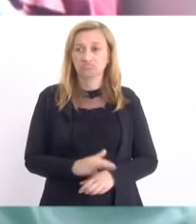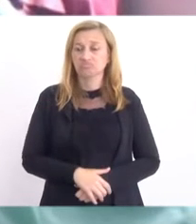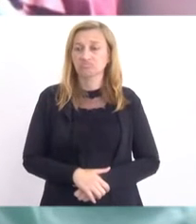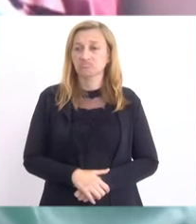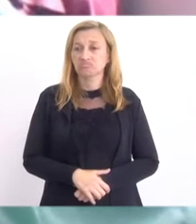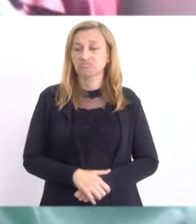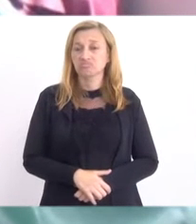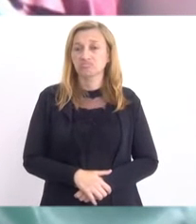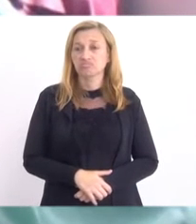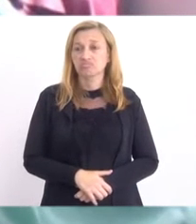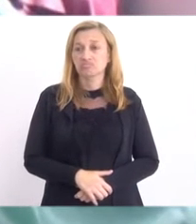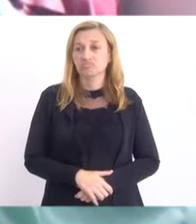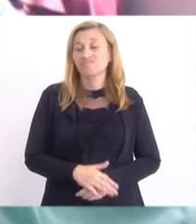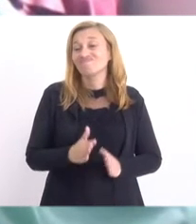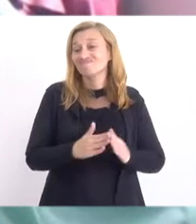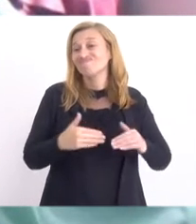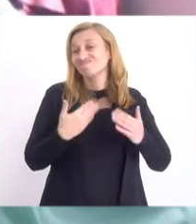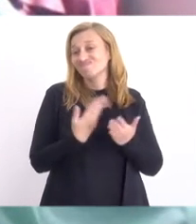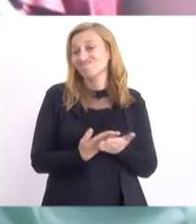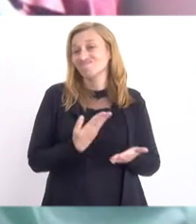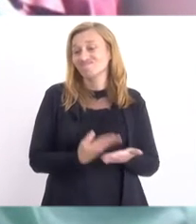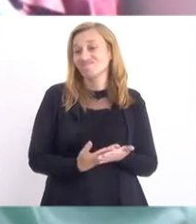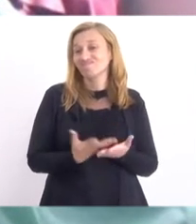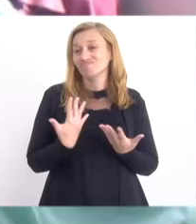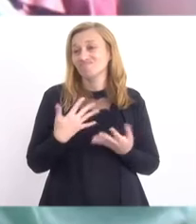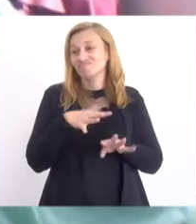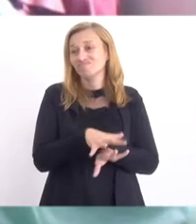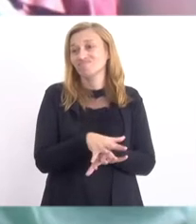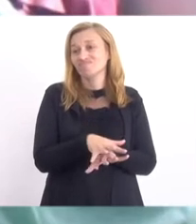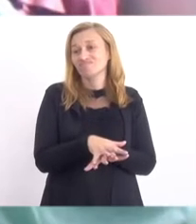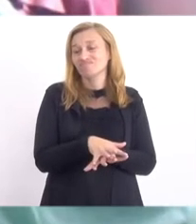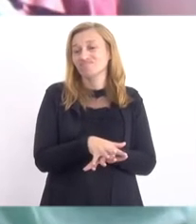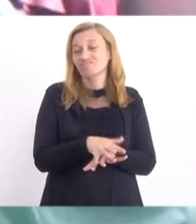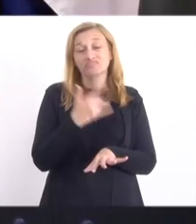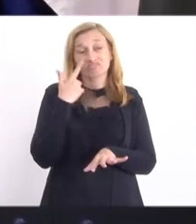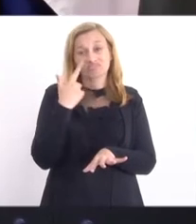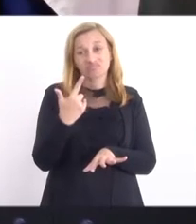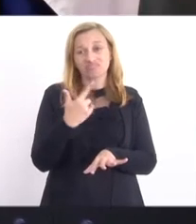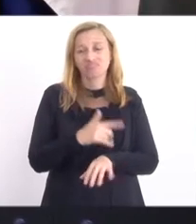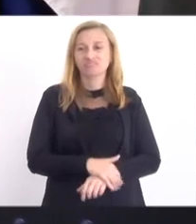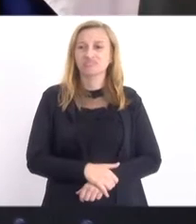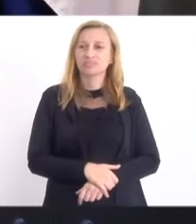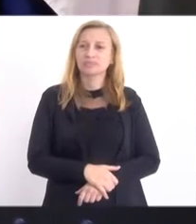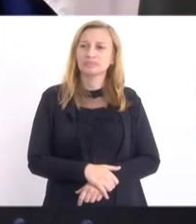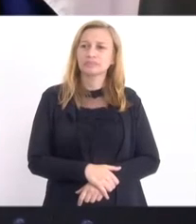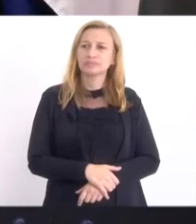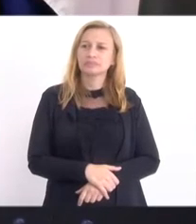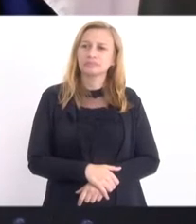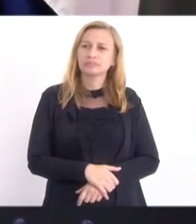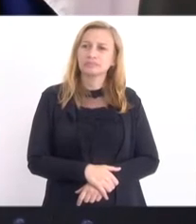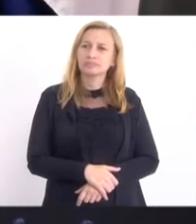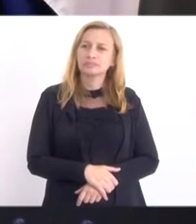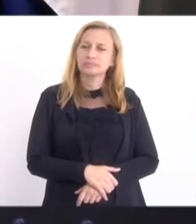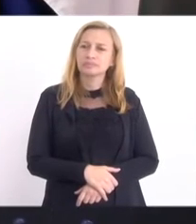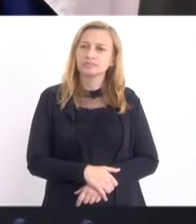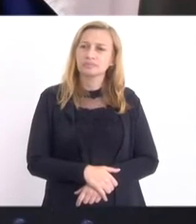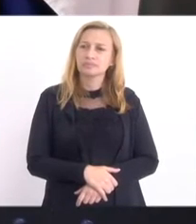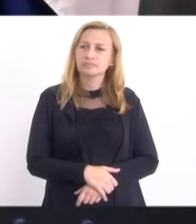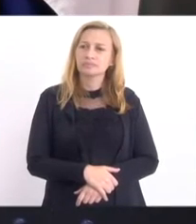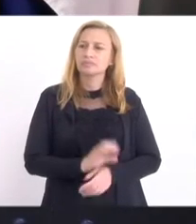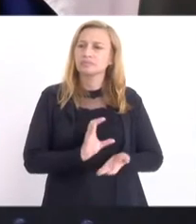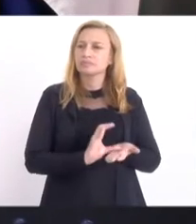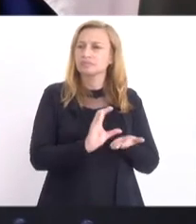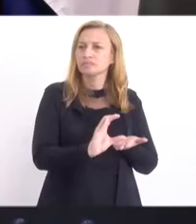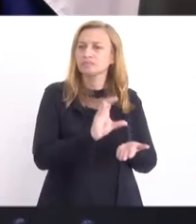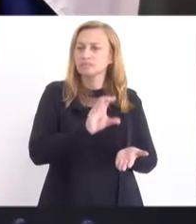Mas é um requerimento de inclusão. Vamos tentar... Aqui, é um recurso da